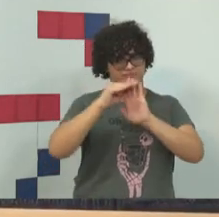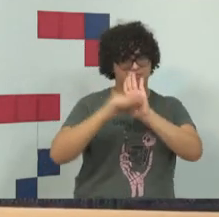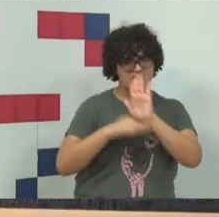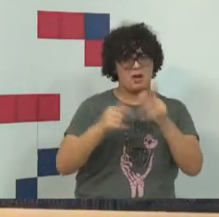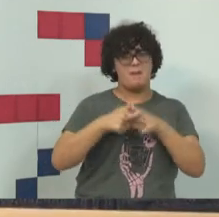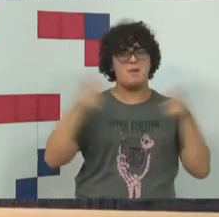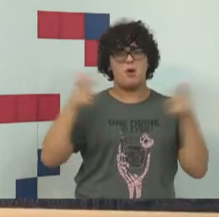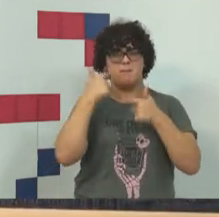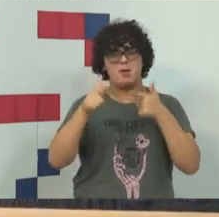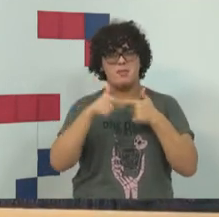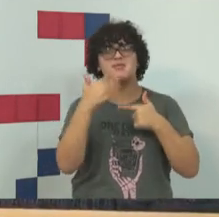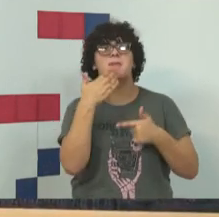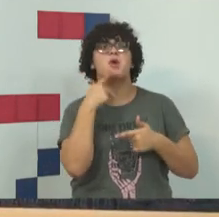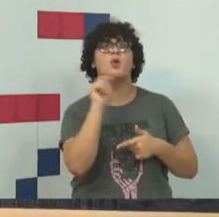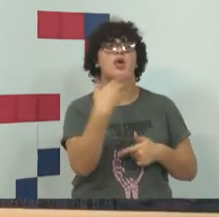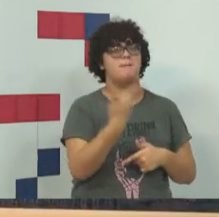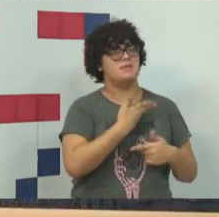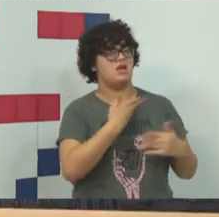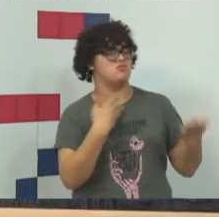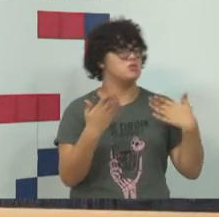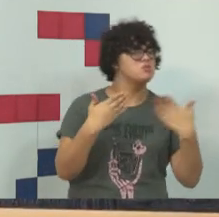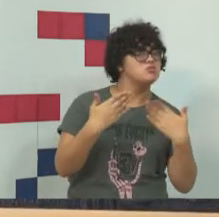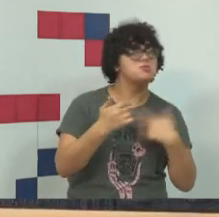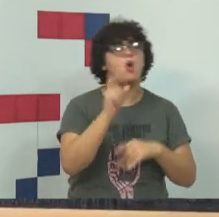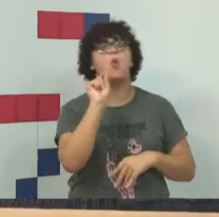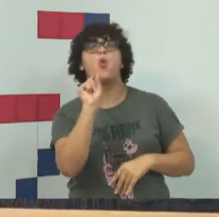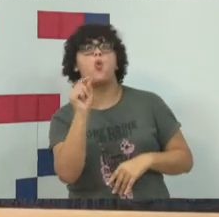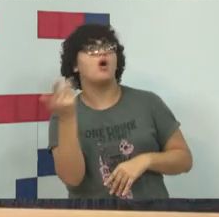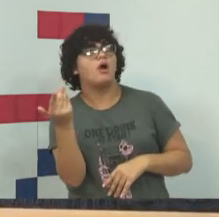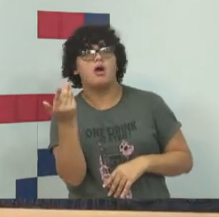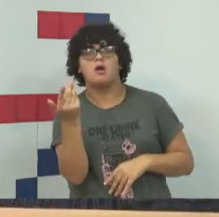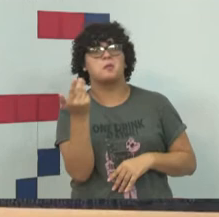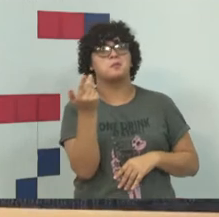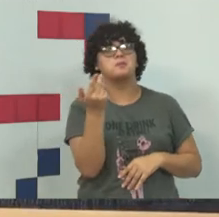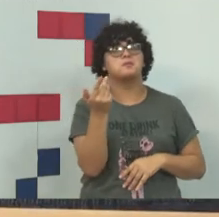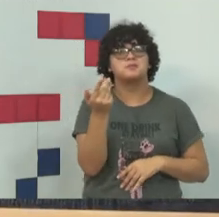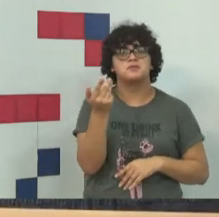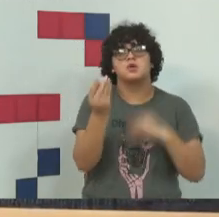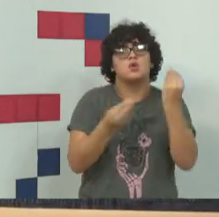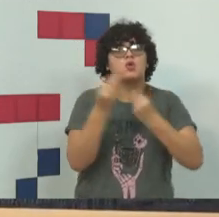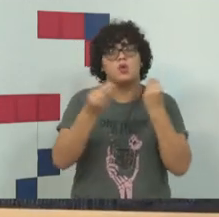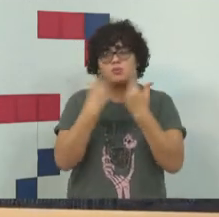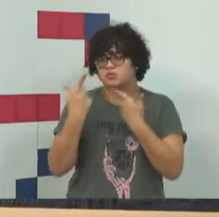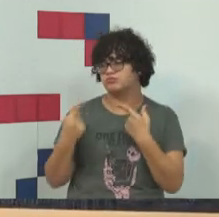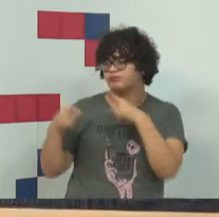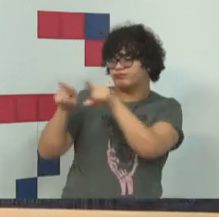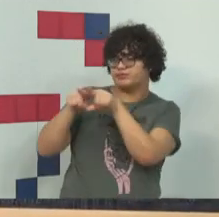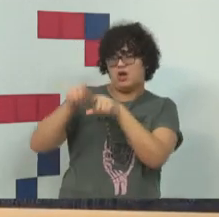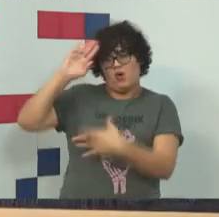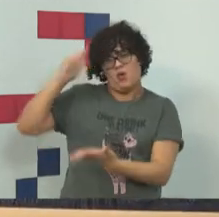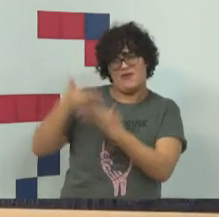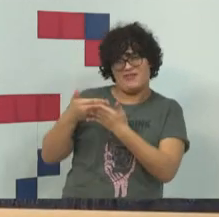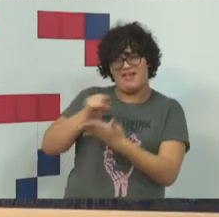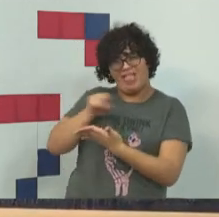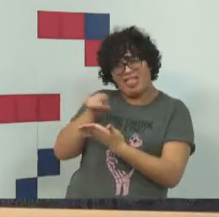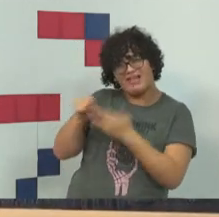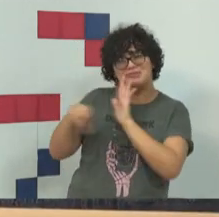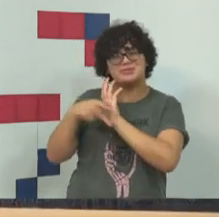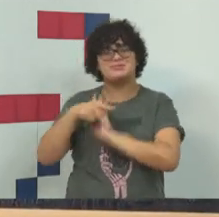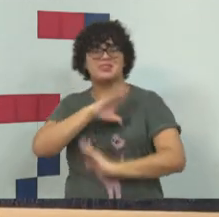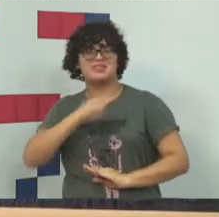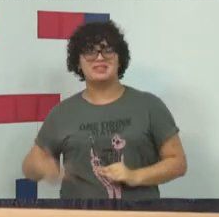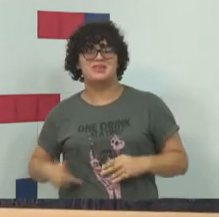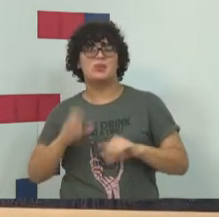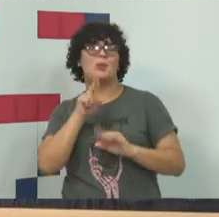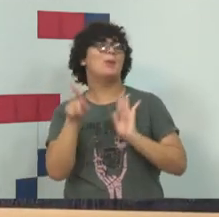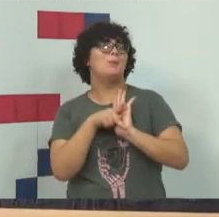Vai mais da amizade, vai mais do companheirismo, ou da confiança nessa ou naquela autoridade, do que